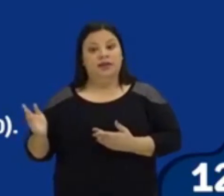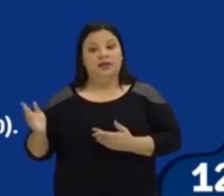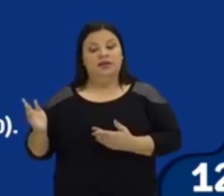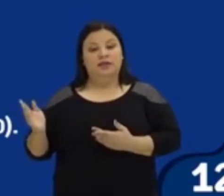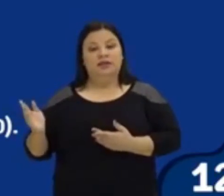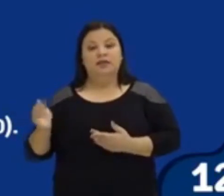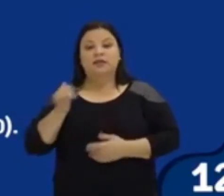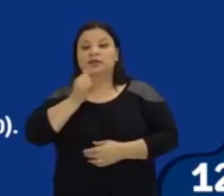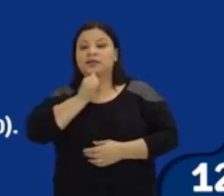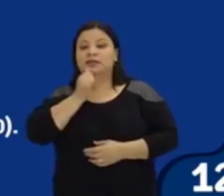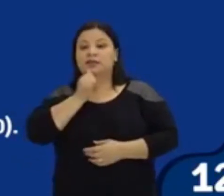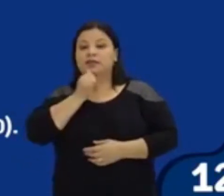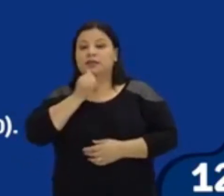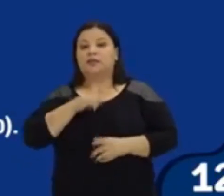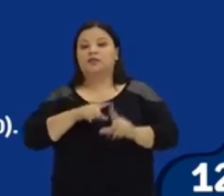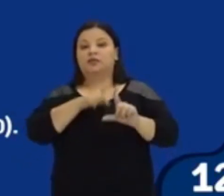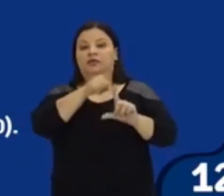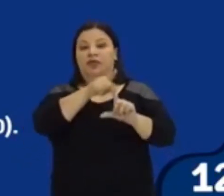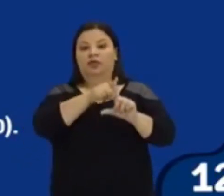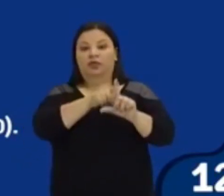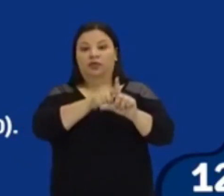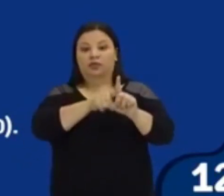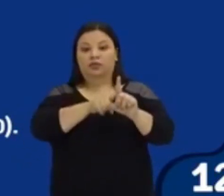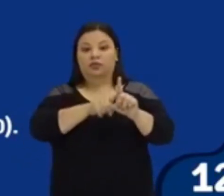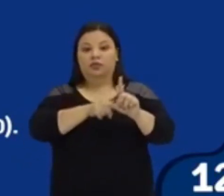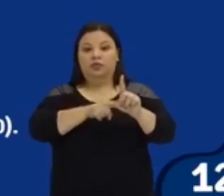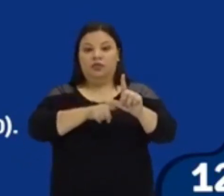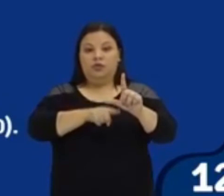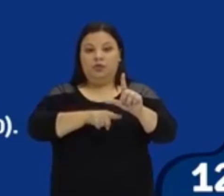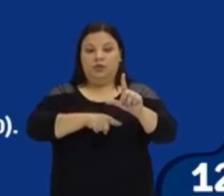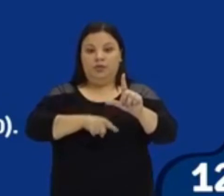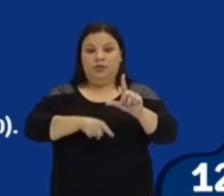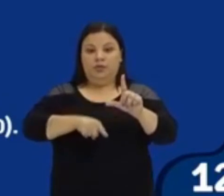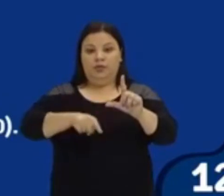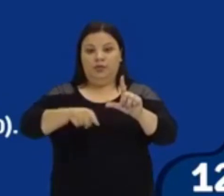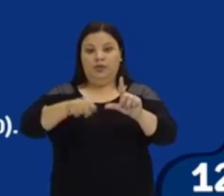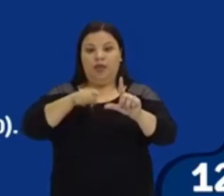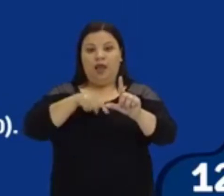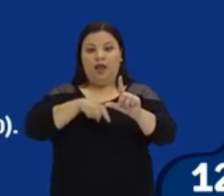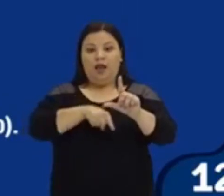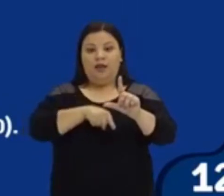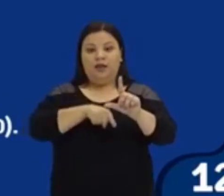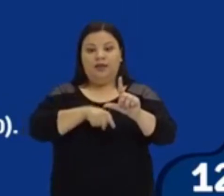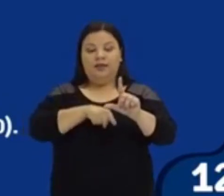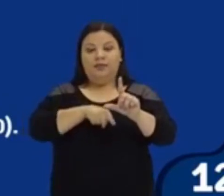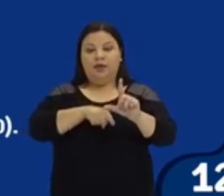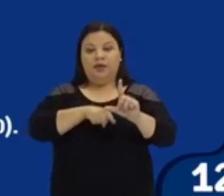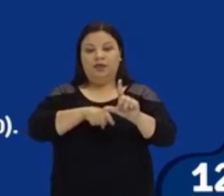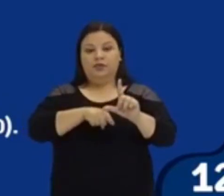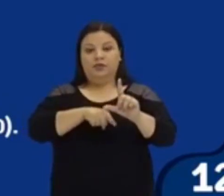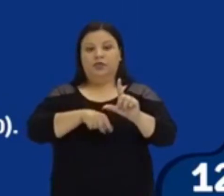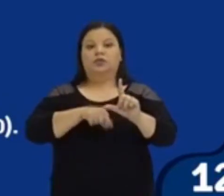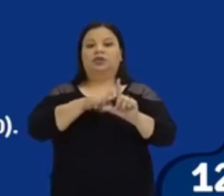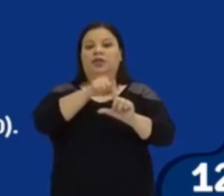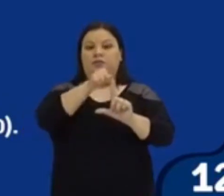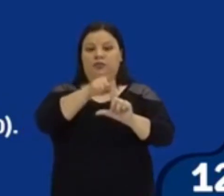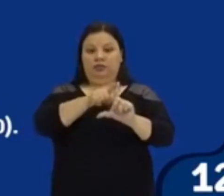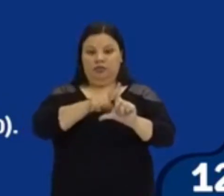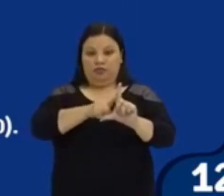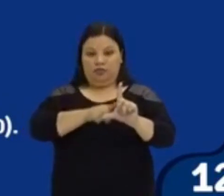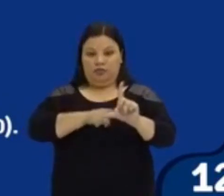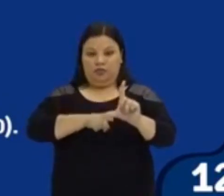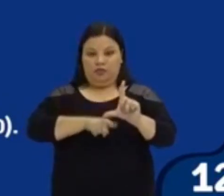o nosso valor máximo, o valor mínimo da função, no caso, não tem um aumento, ou está diminuindo,